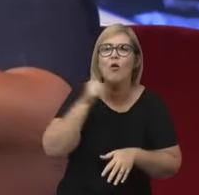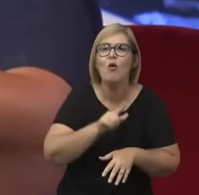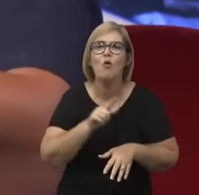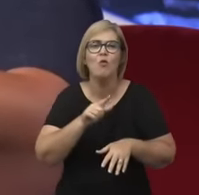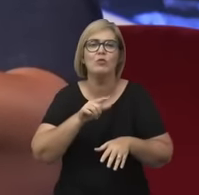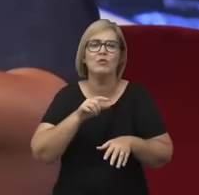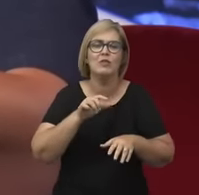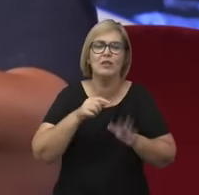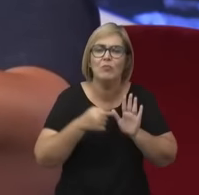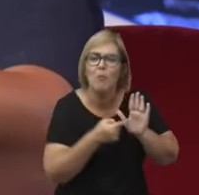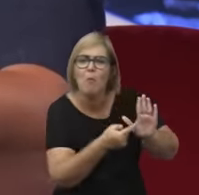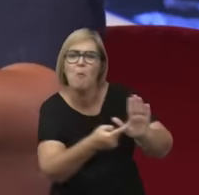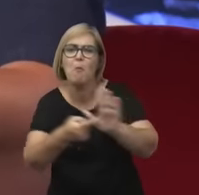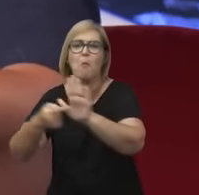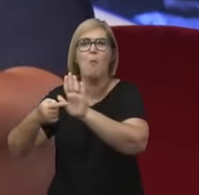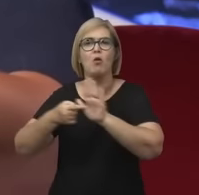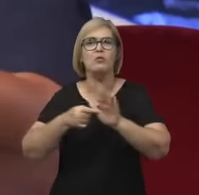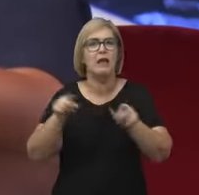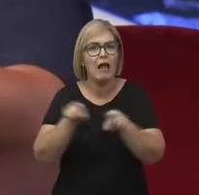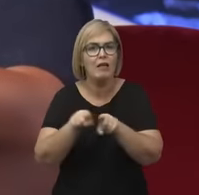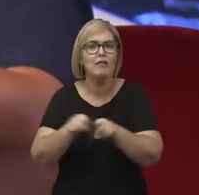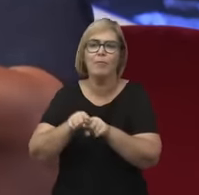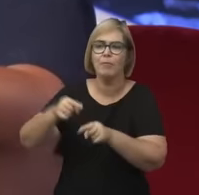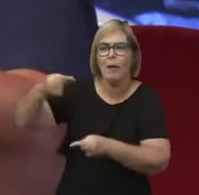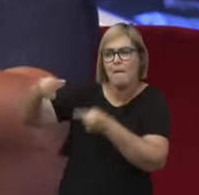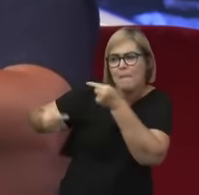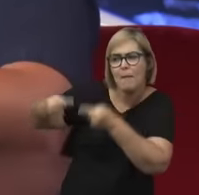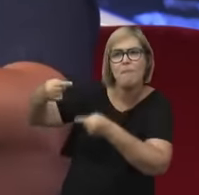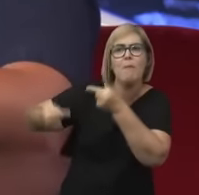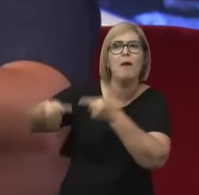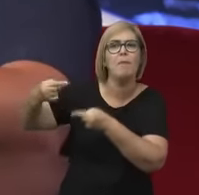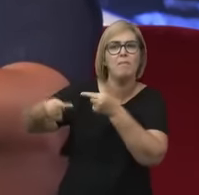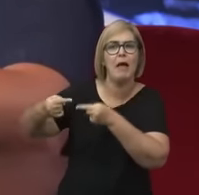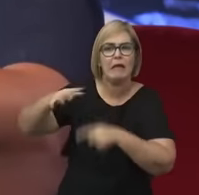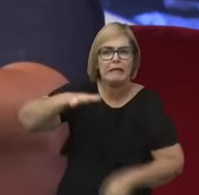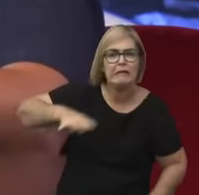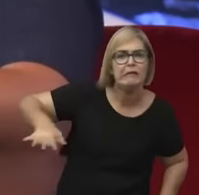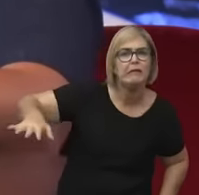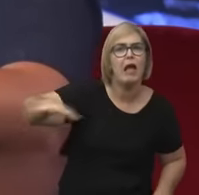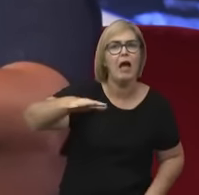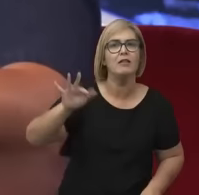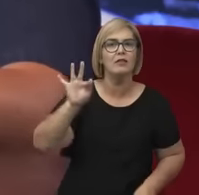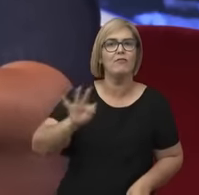qualificado de debate e de formação nas universidades brasileiras.